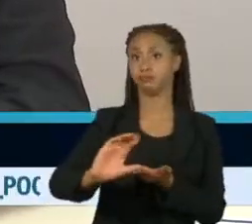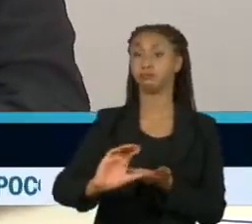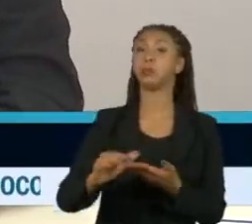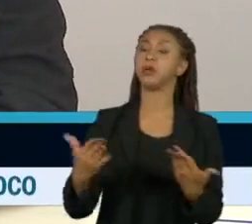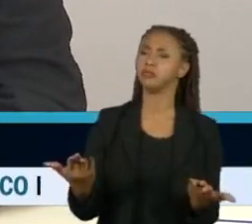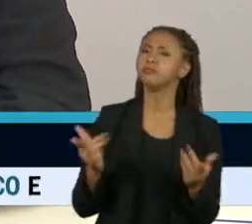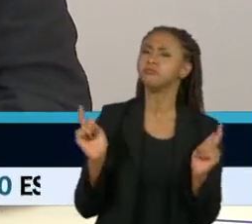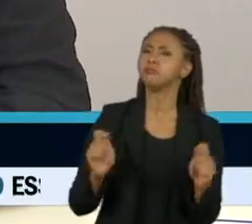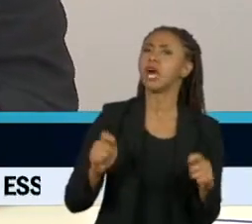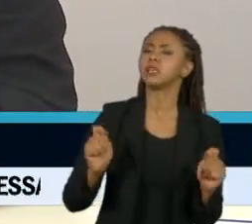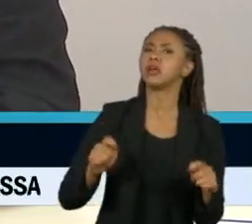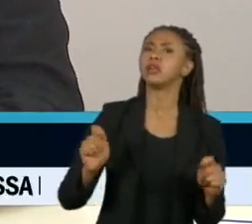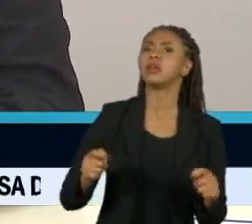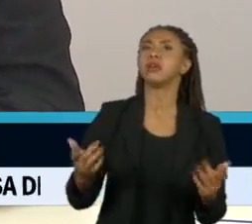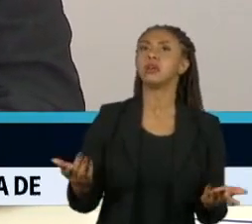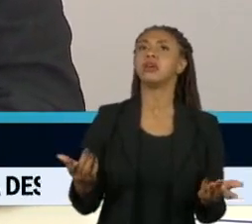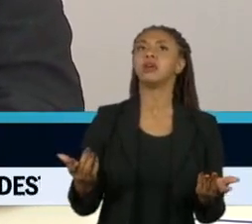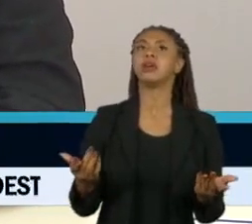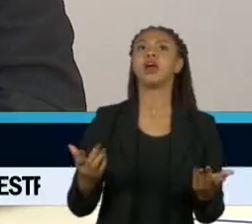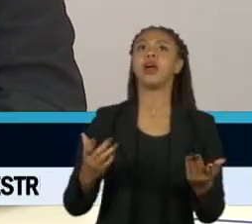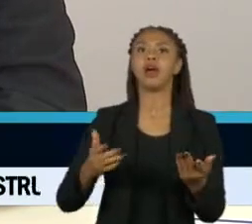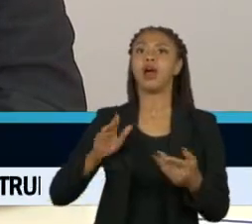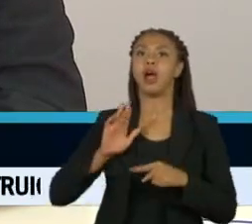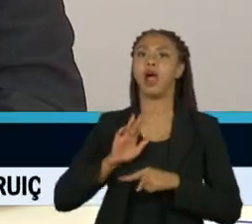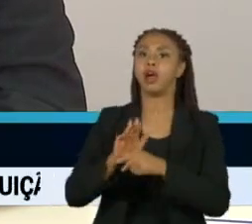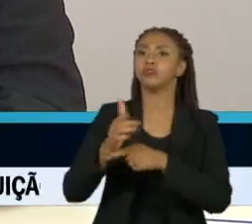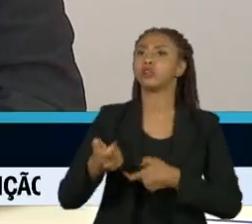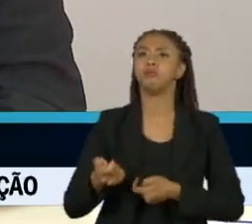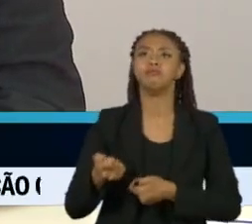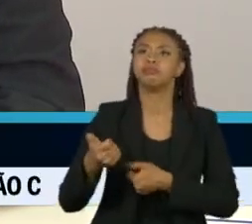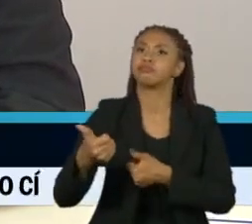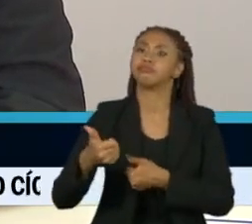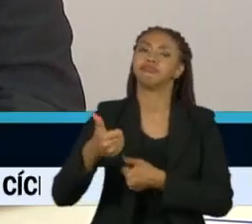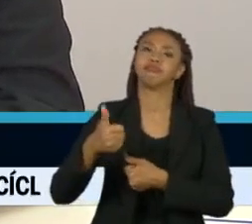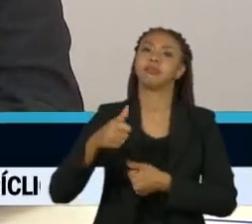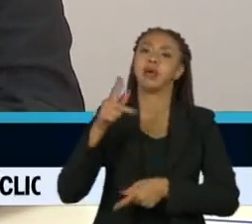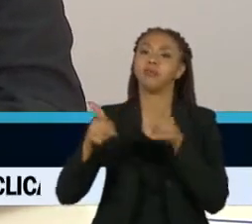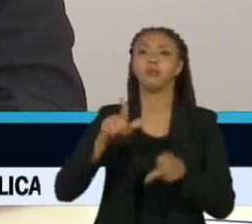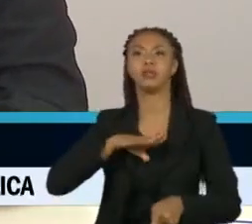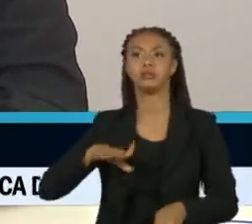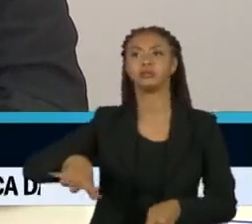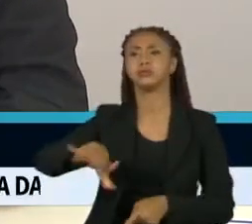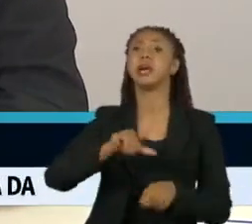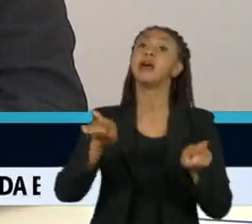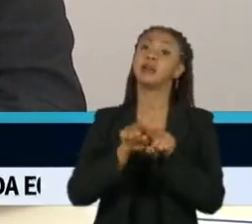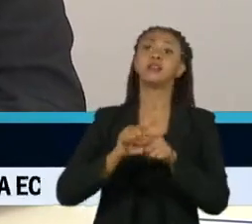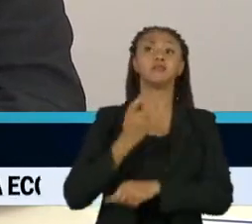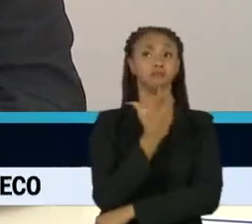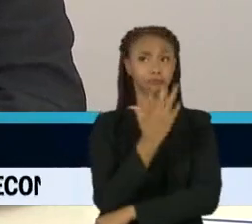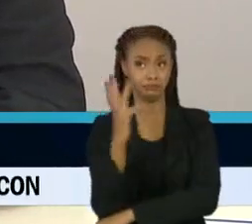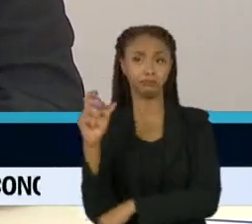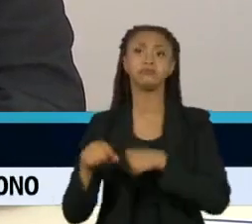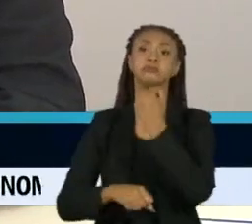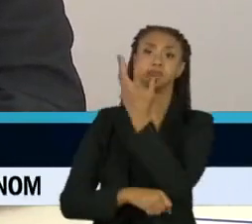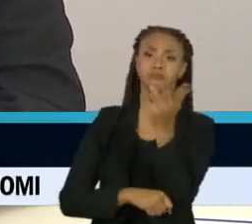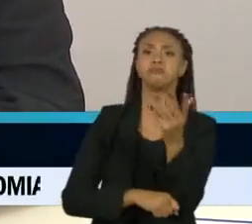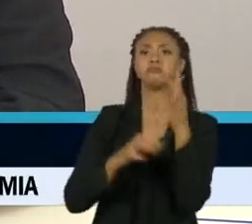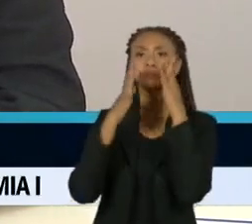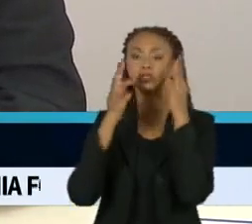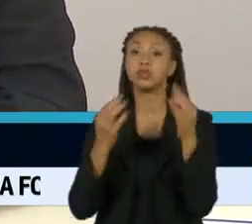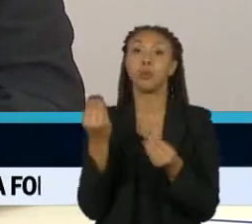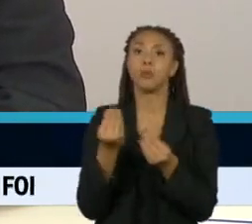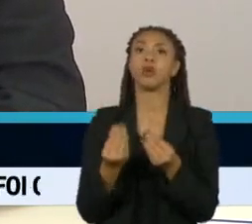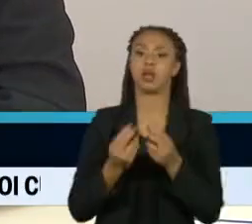grande o que se agregará à cidade, mas também reforçar a questão ambiental, né? São todos os trens